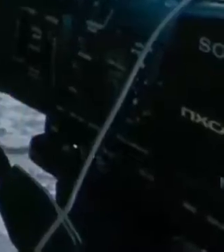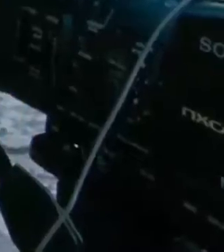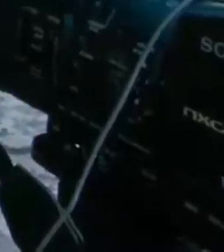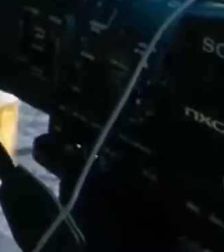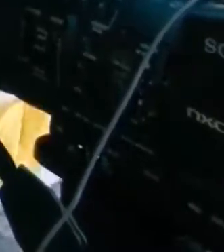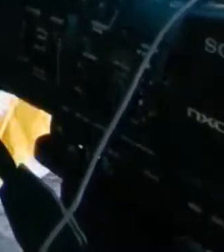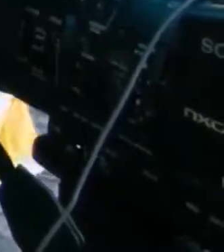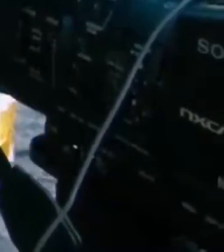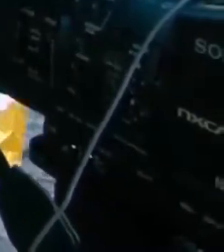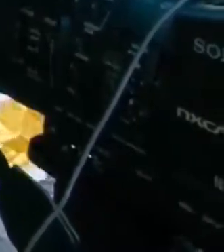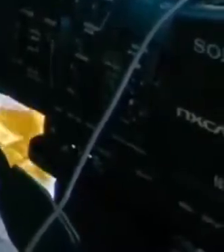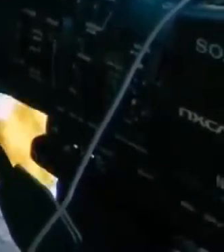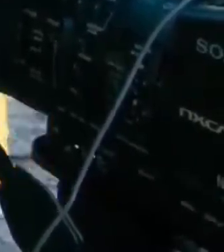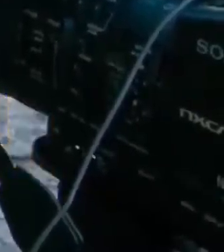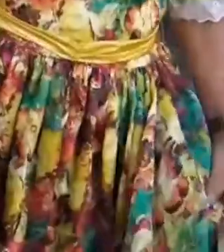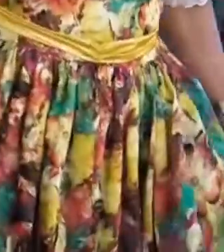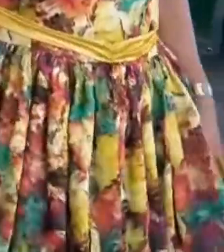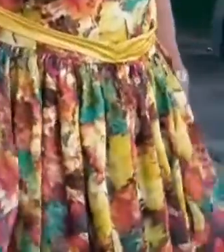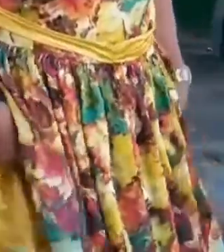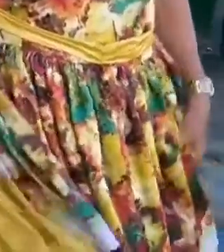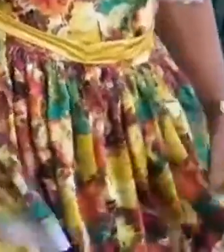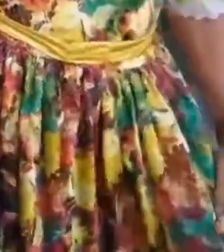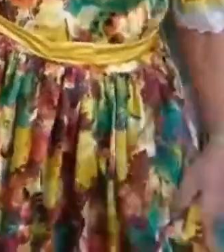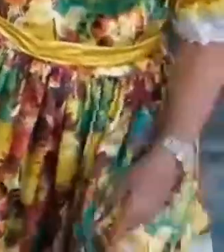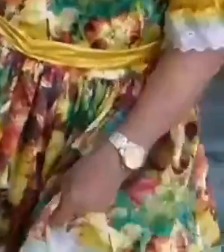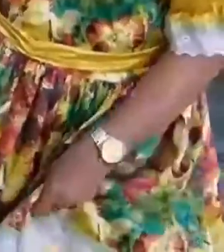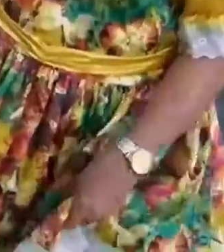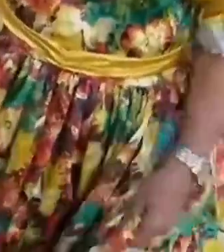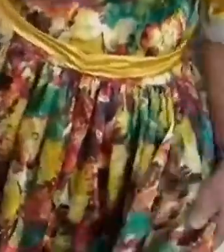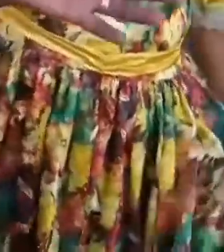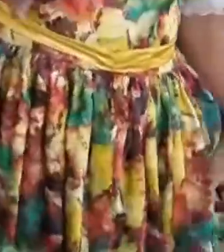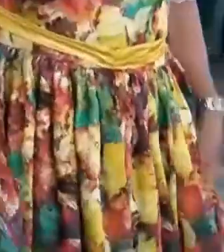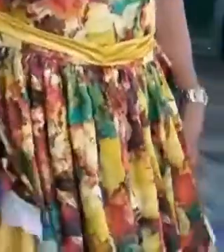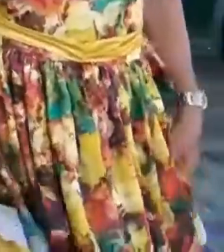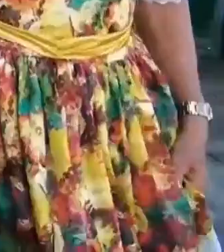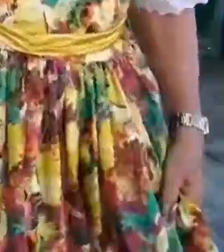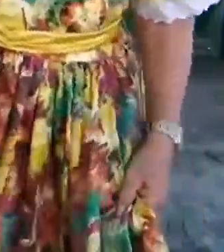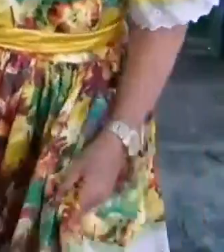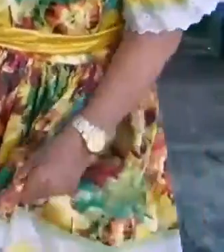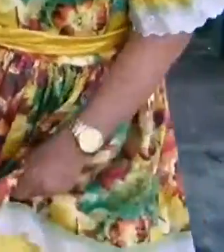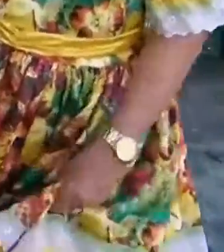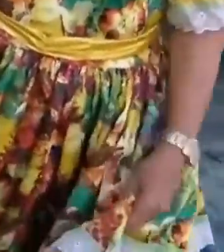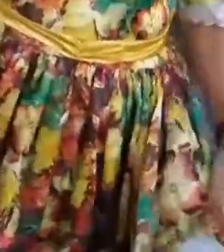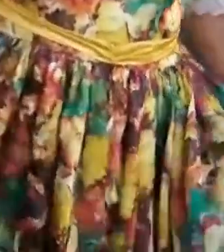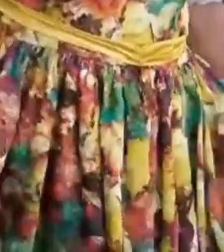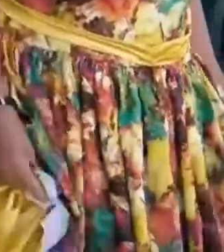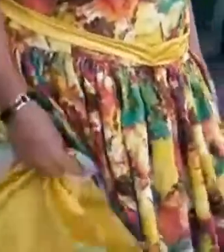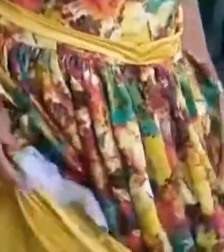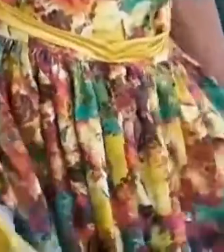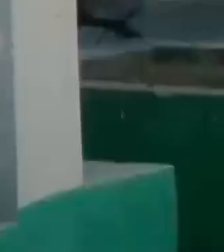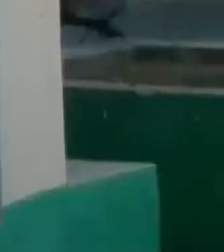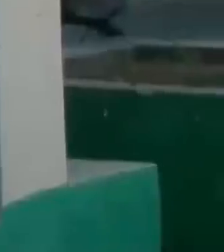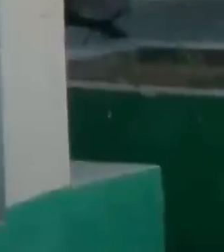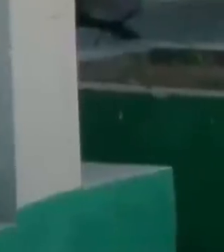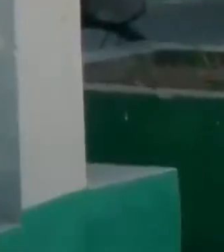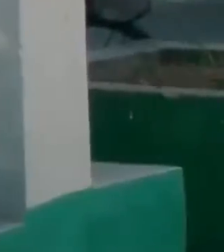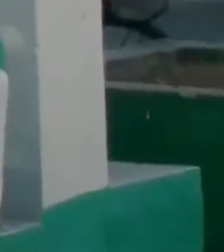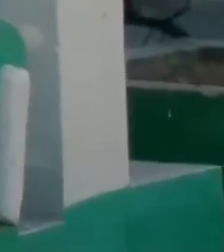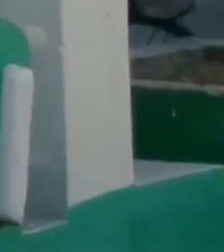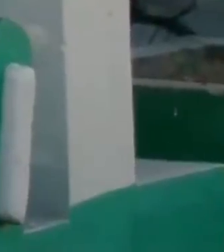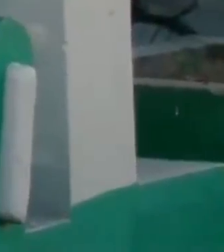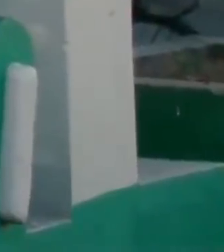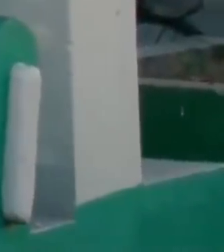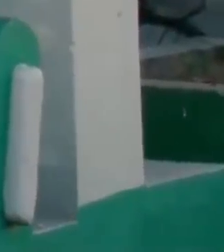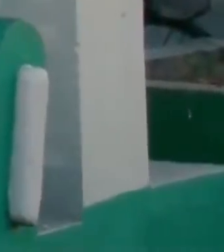folclóricos. Com minha mãe do lado. Aí eu vim e cheguei até aqui. Muntei esse grupo maravilhoso, lindo. As Mangabeiras. O grupo